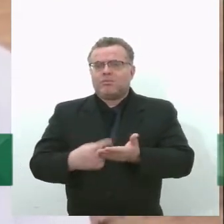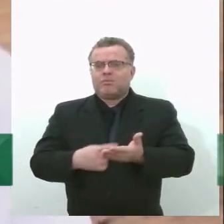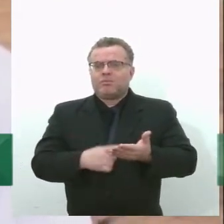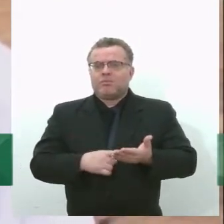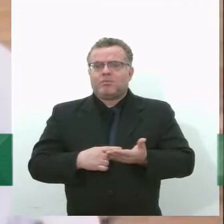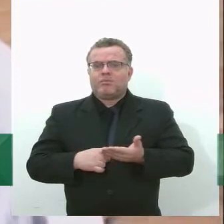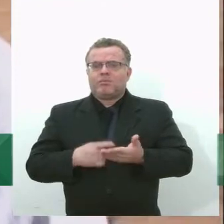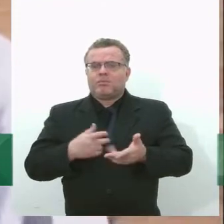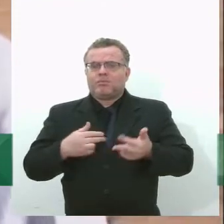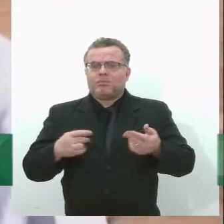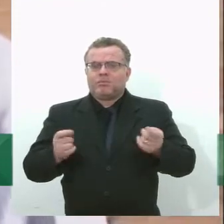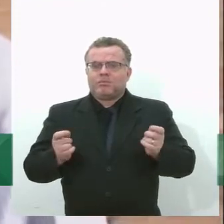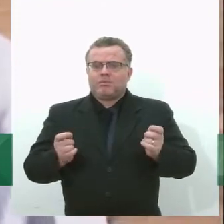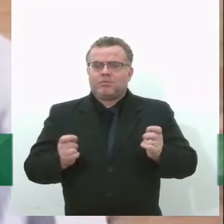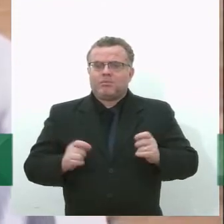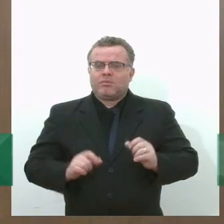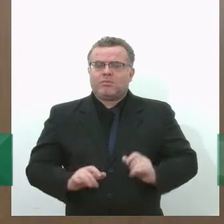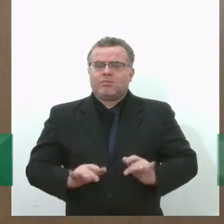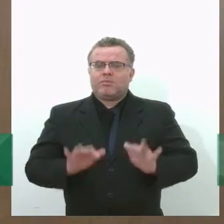CO2 de combustíveis fósseis.